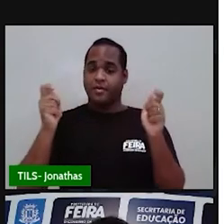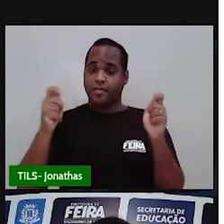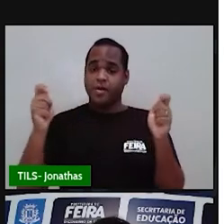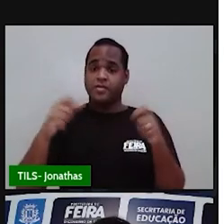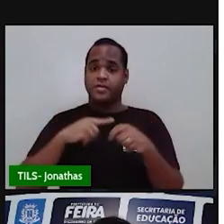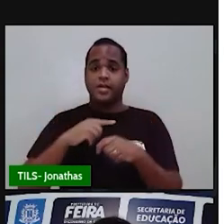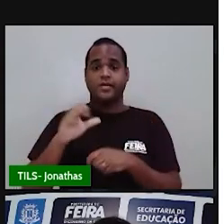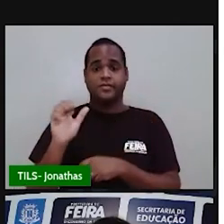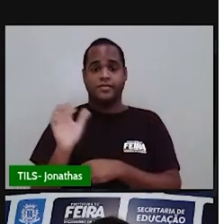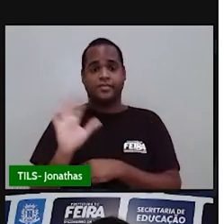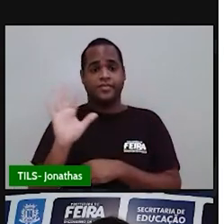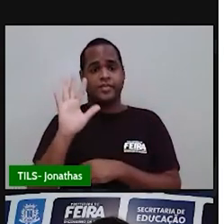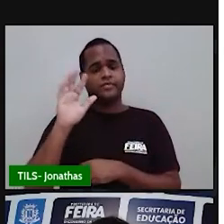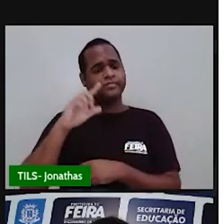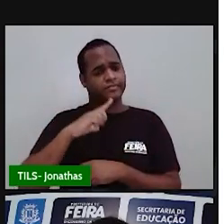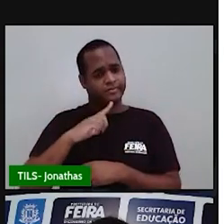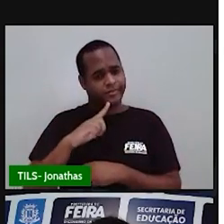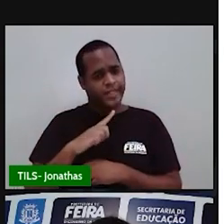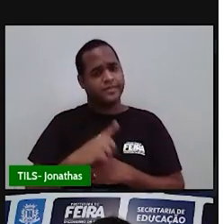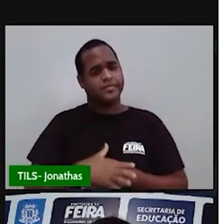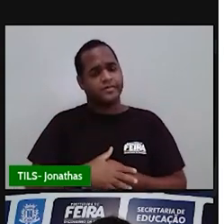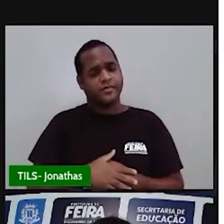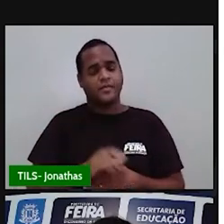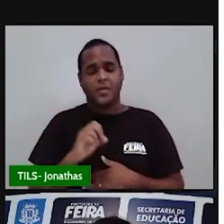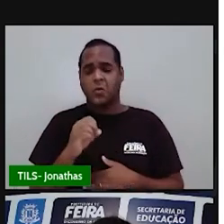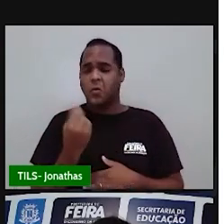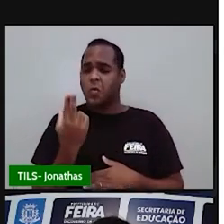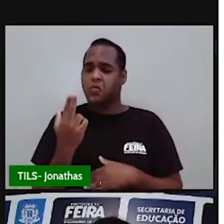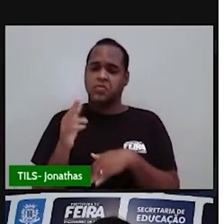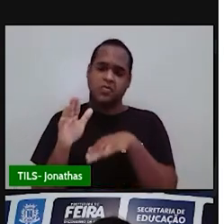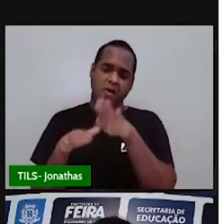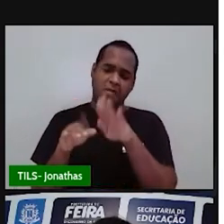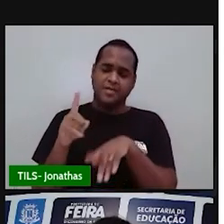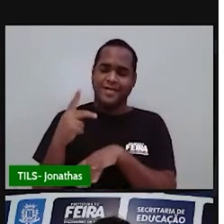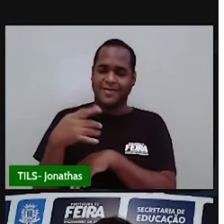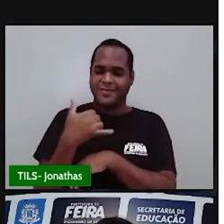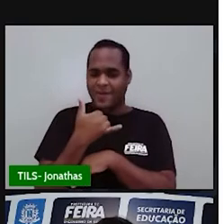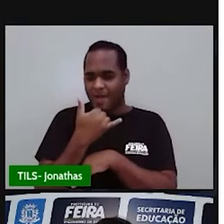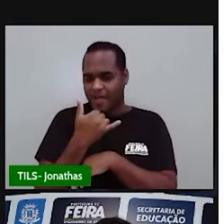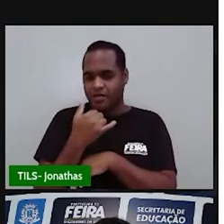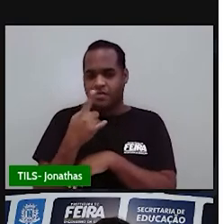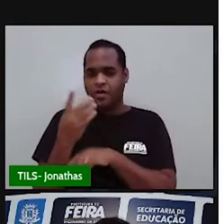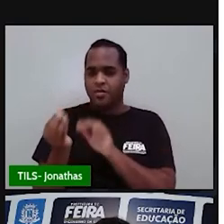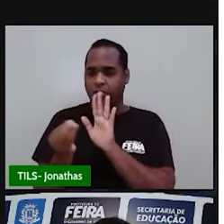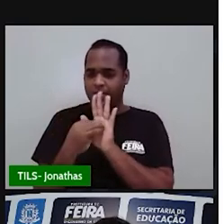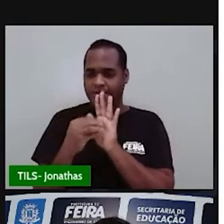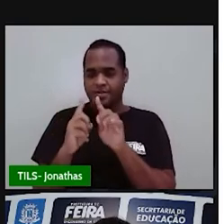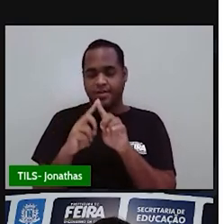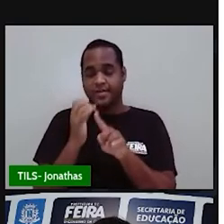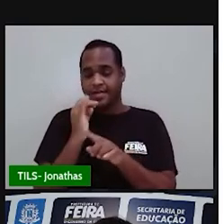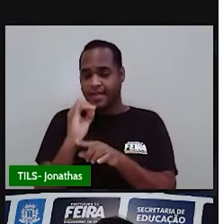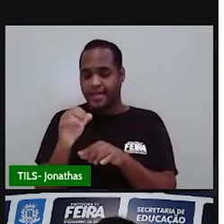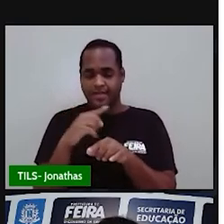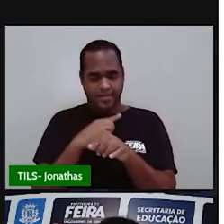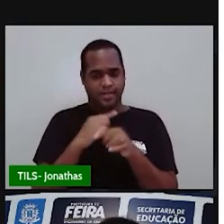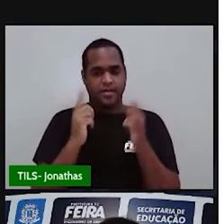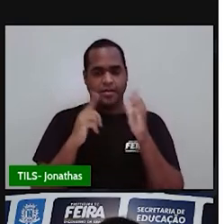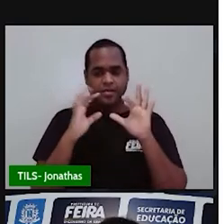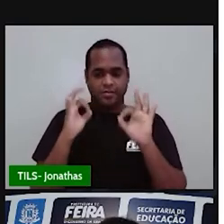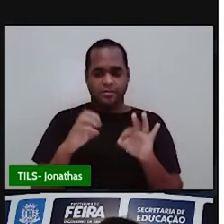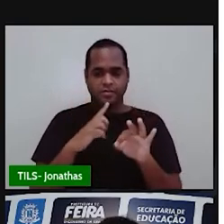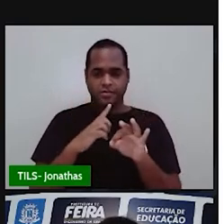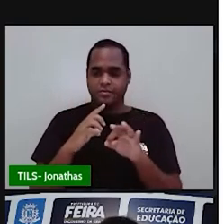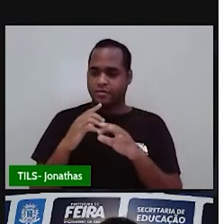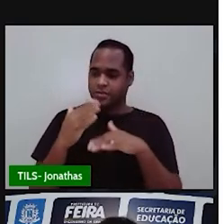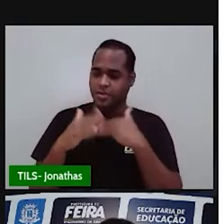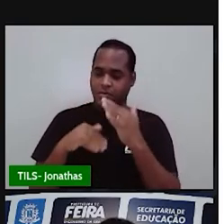pouquinho mais cara, né? Ou, às vezes, o celular que a gente coloca para carregar e a gente deixa ele ali, ó,